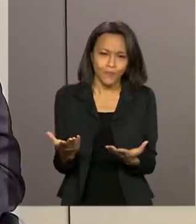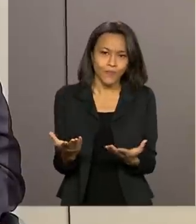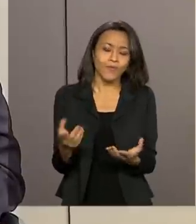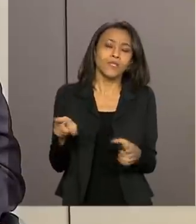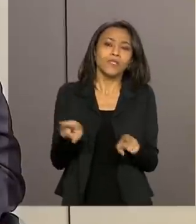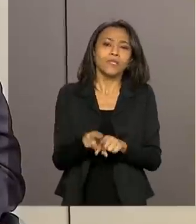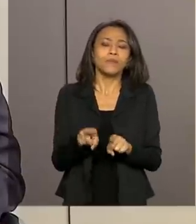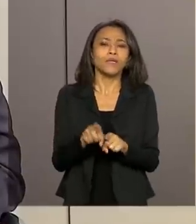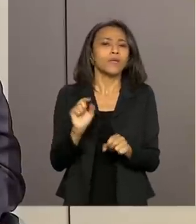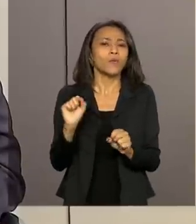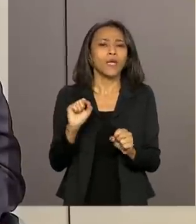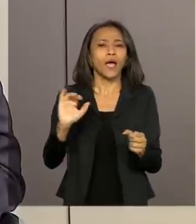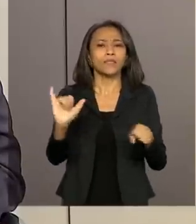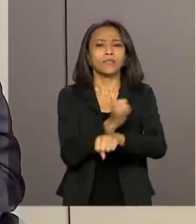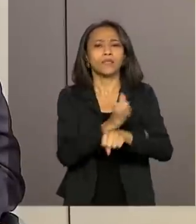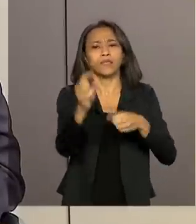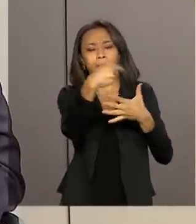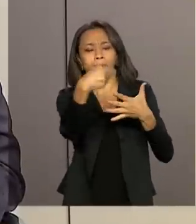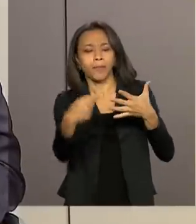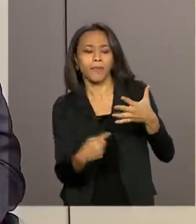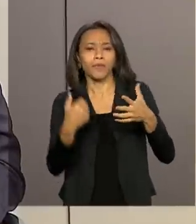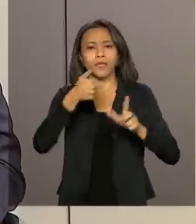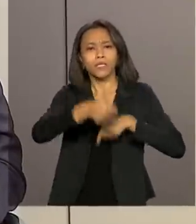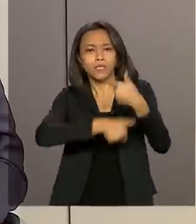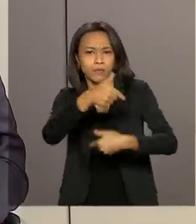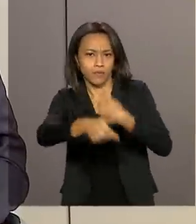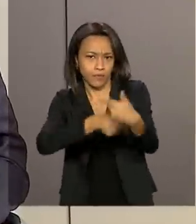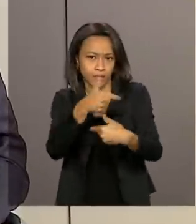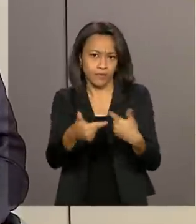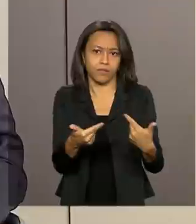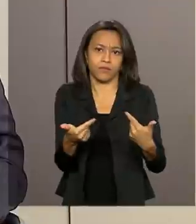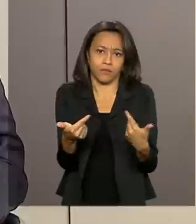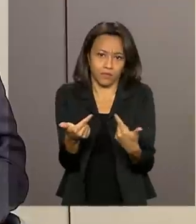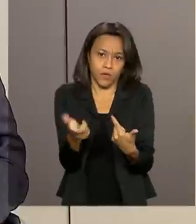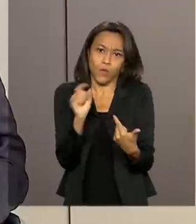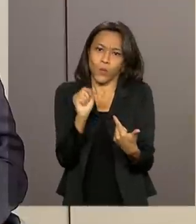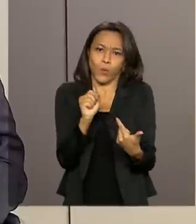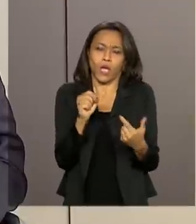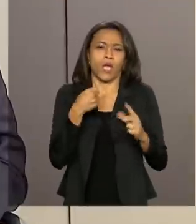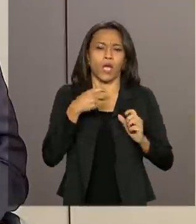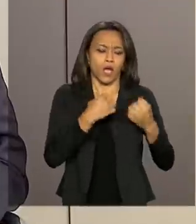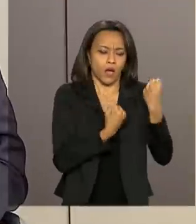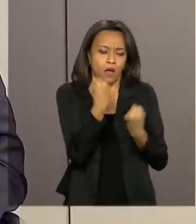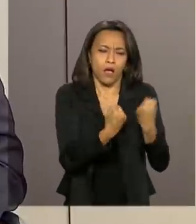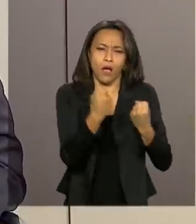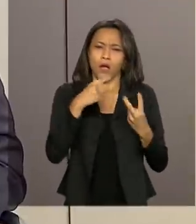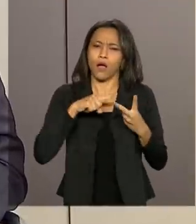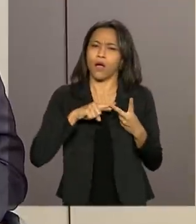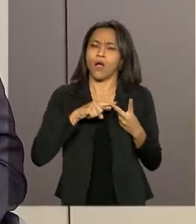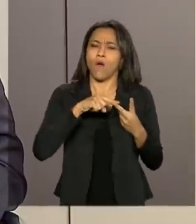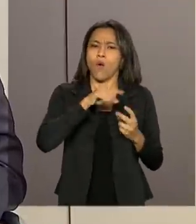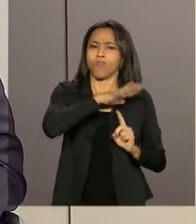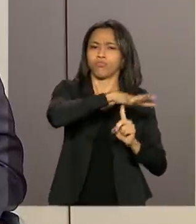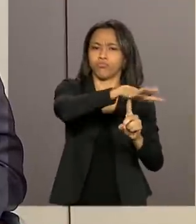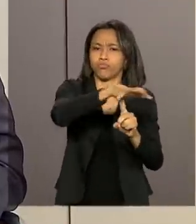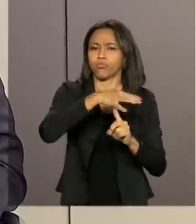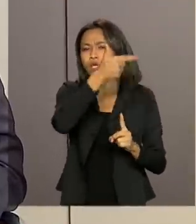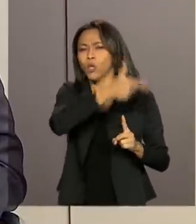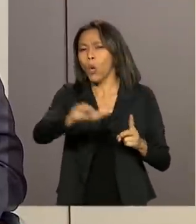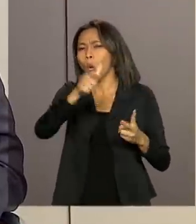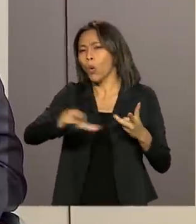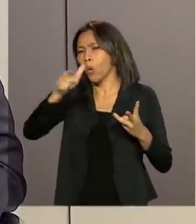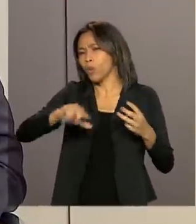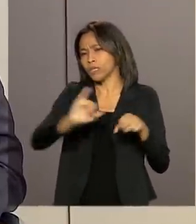instrumentos de trabalho, ou seja, viaturas, helicópteros e outros meios